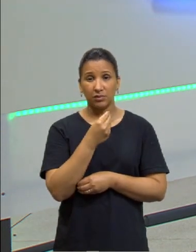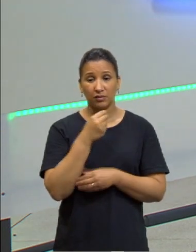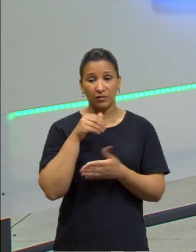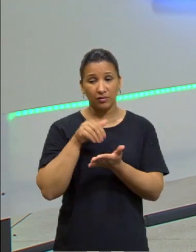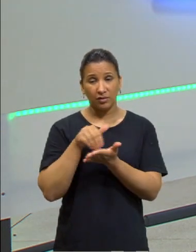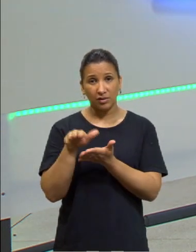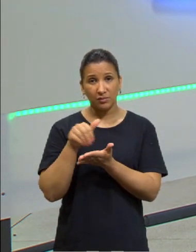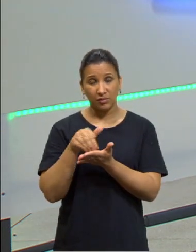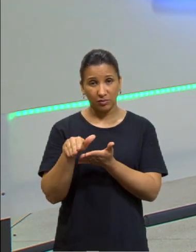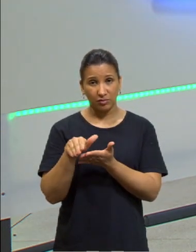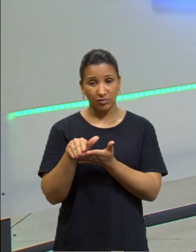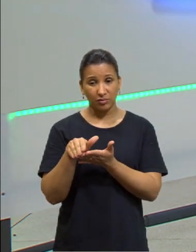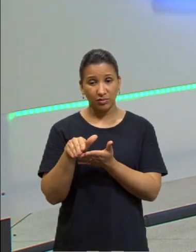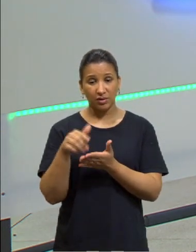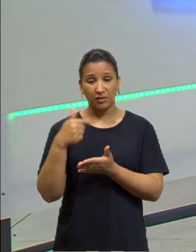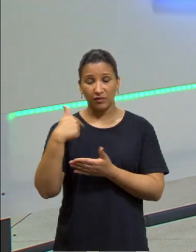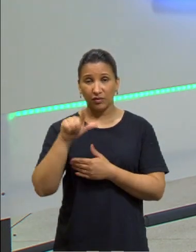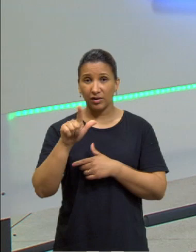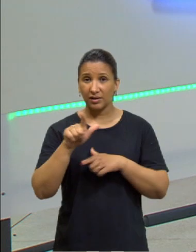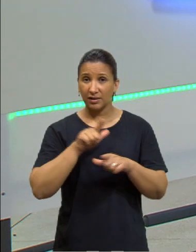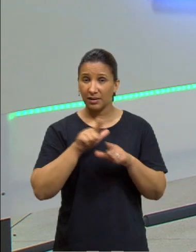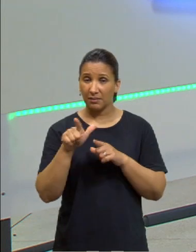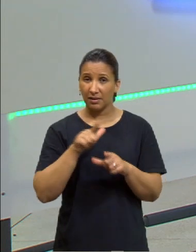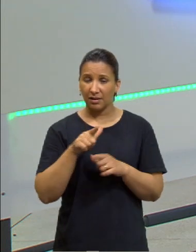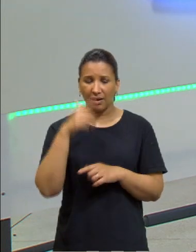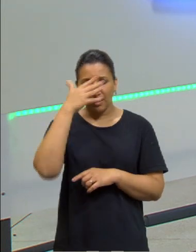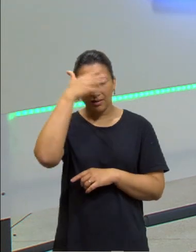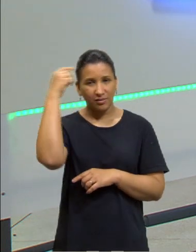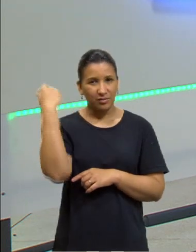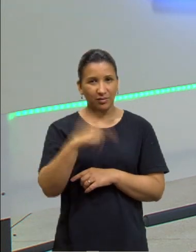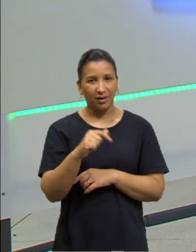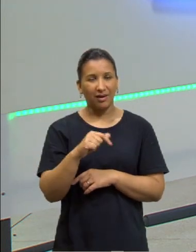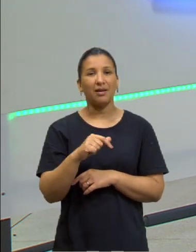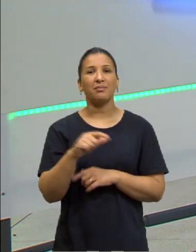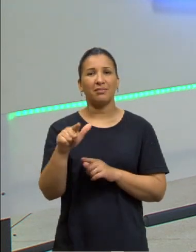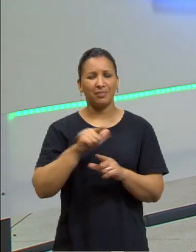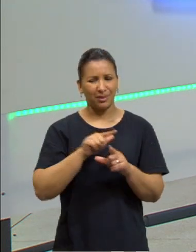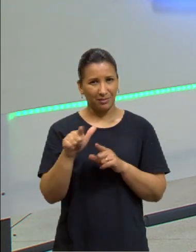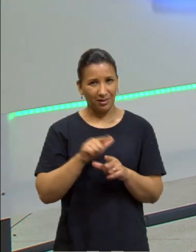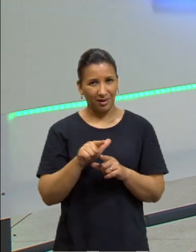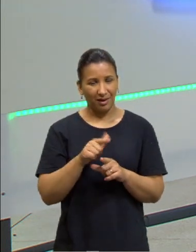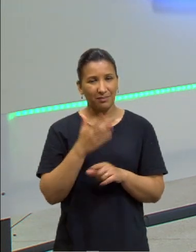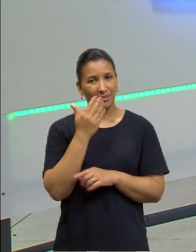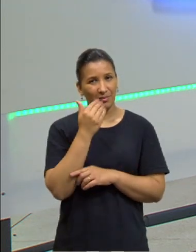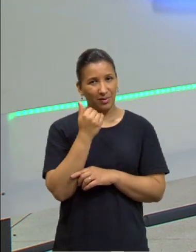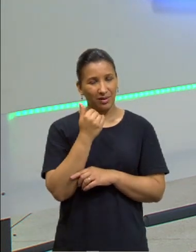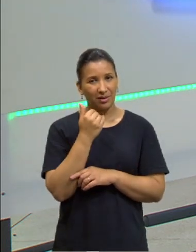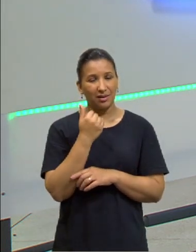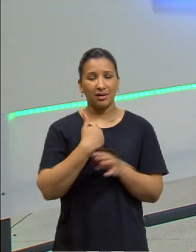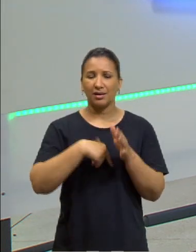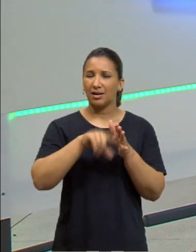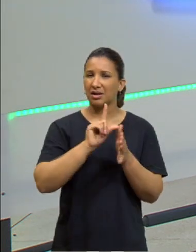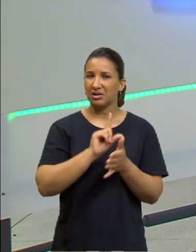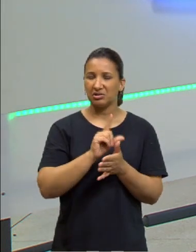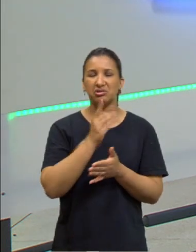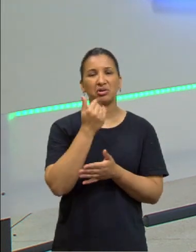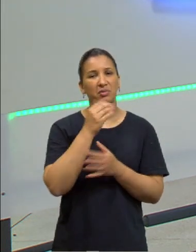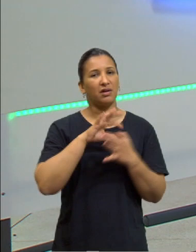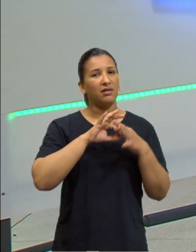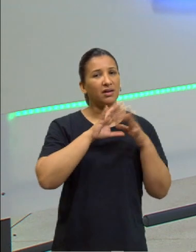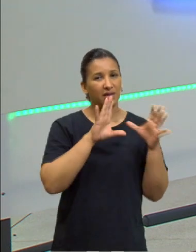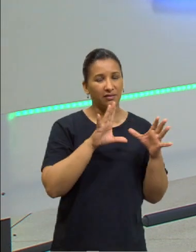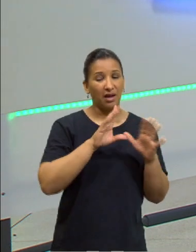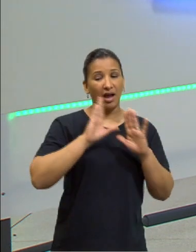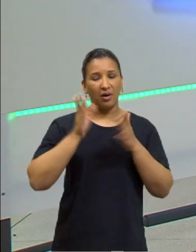suar para conseguir trabalhar o alimento deles, até aquele momento eles tinham comida à vontade, depois daquele momento tiveram que trabalhar,